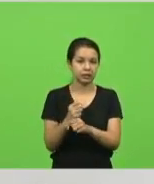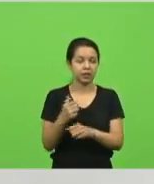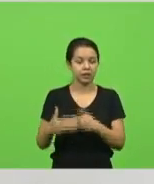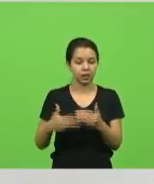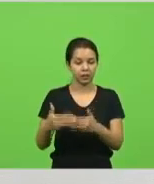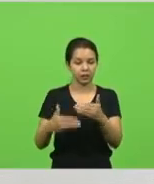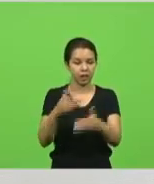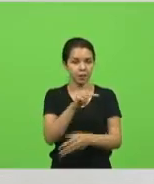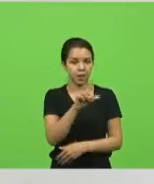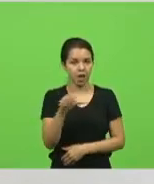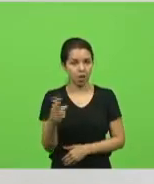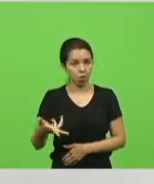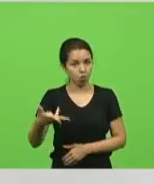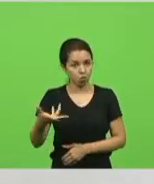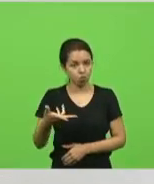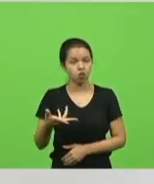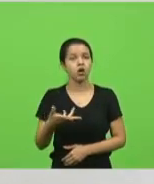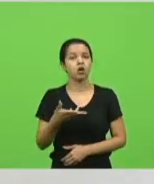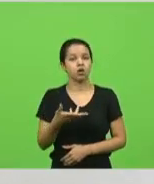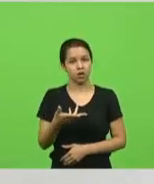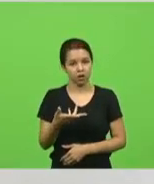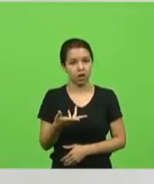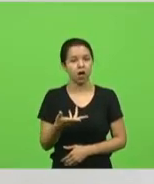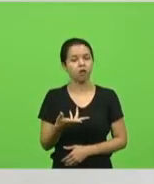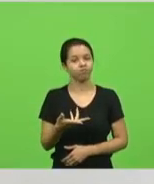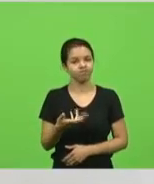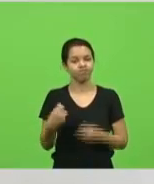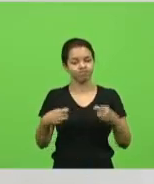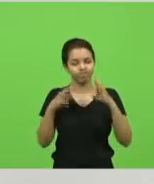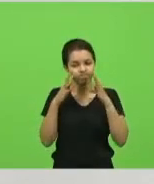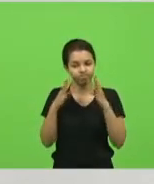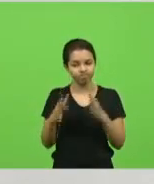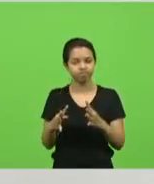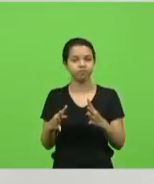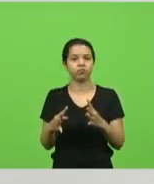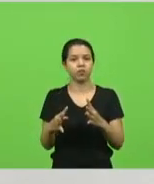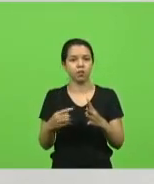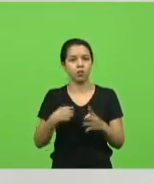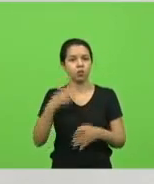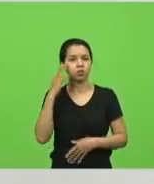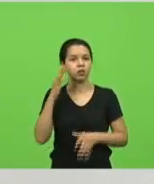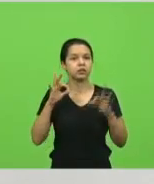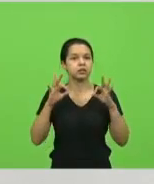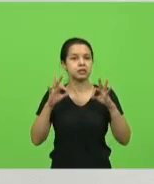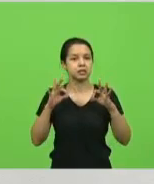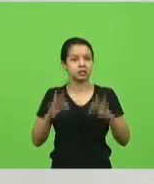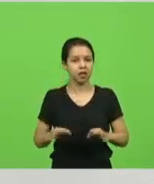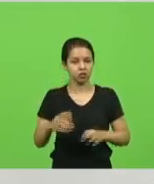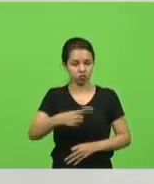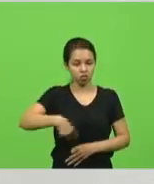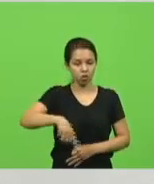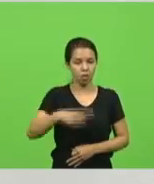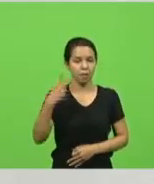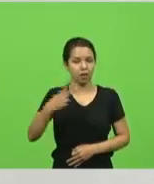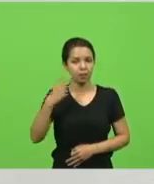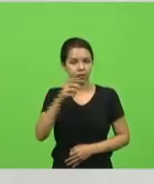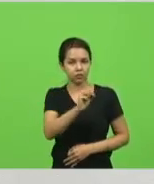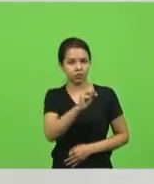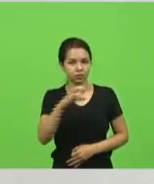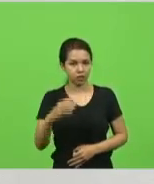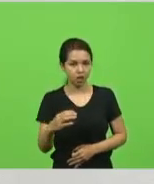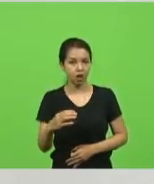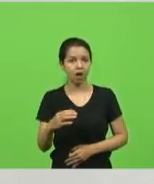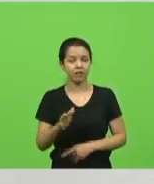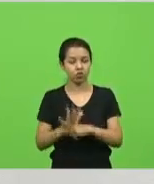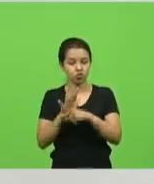em caráter de urgência, que olhem com carinho. E eu tenho certeza que será a nossa, nós, o Parlamento catarinense, será um tijolinho nessa